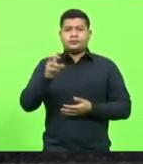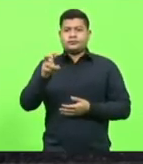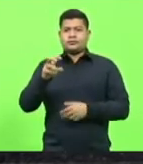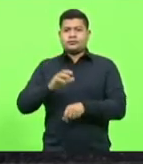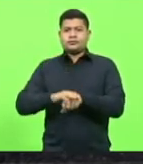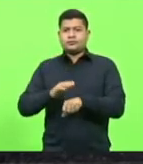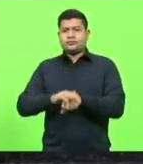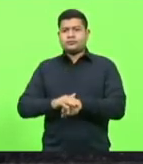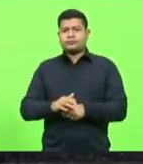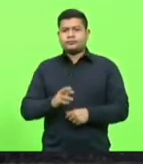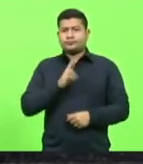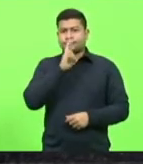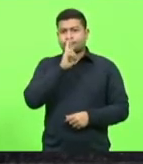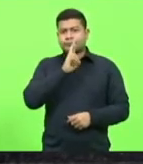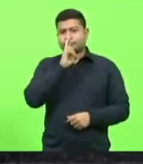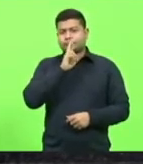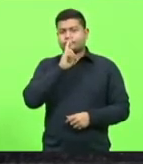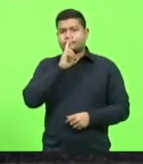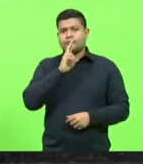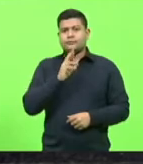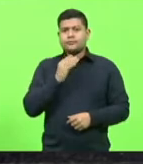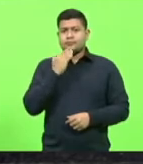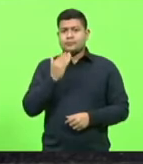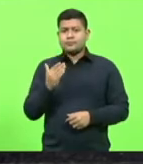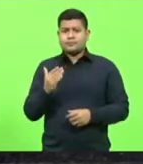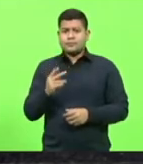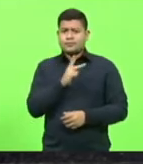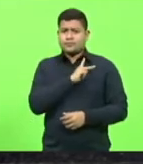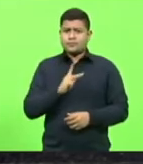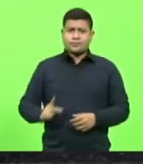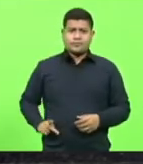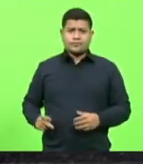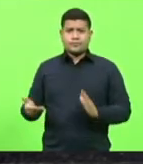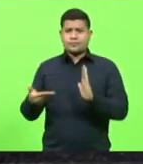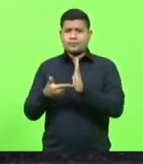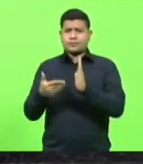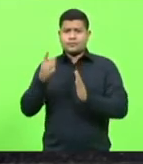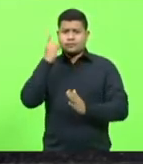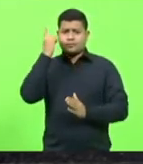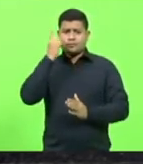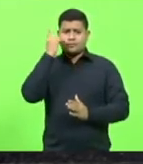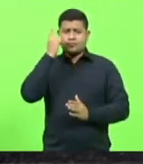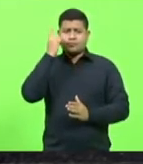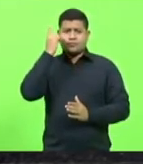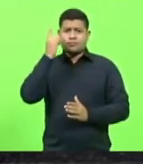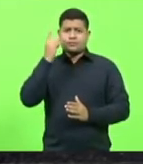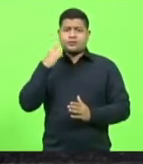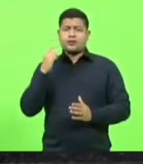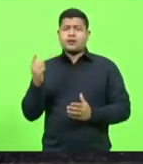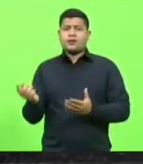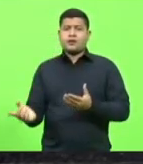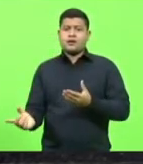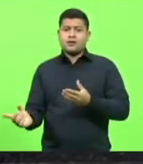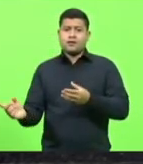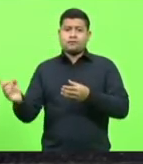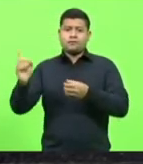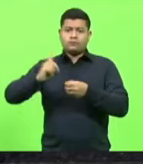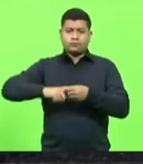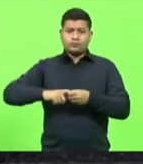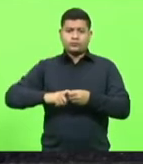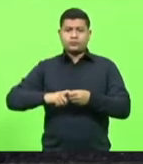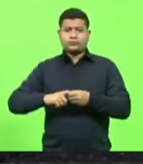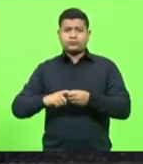Deputado Rodrigo Minotto. Apelando ao presidente da Câmara de Deputados pela recomposição imediata